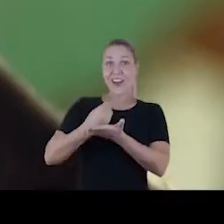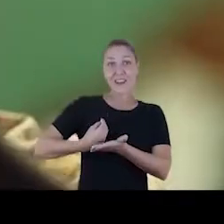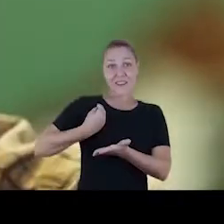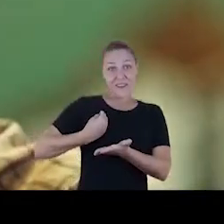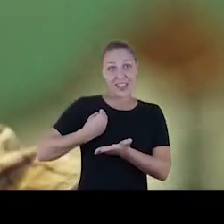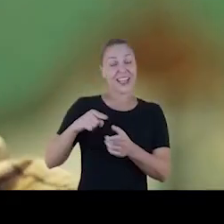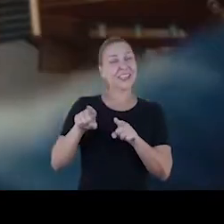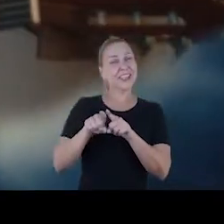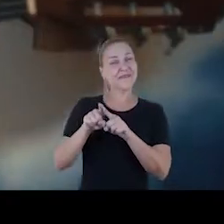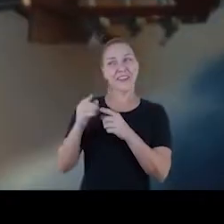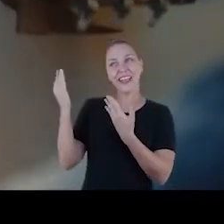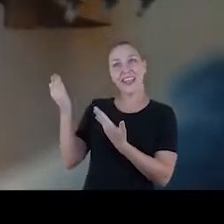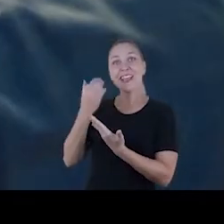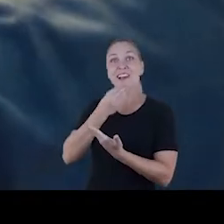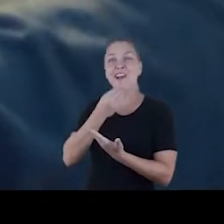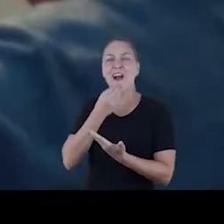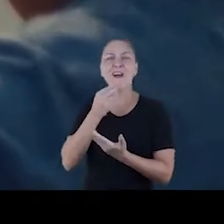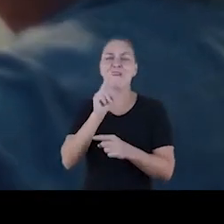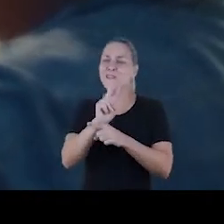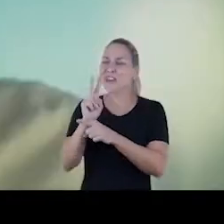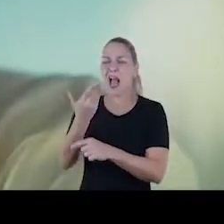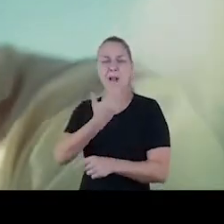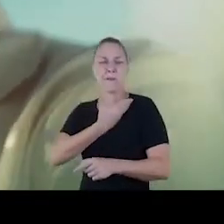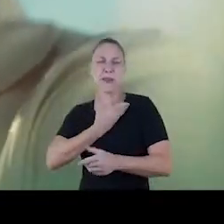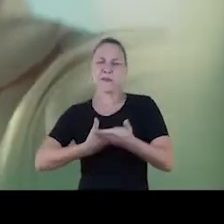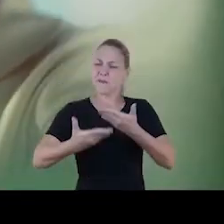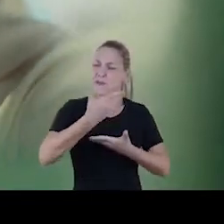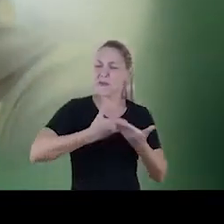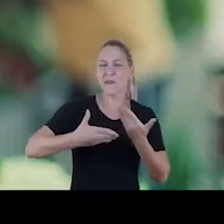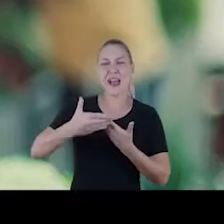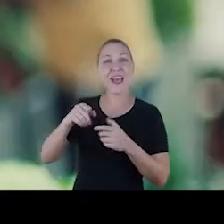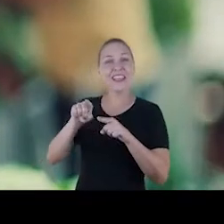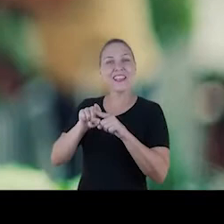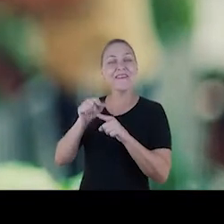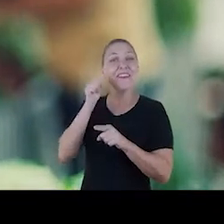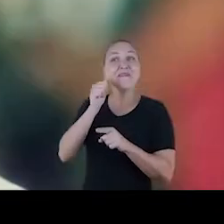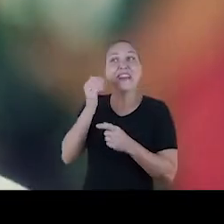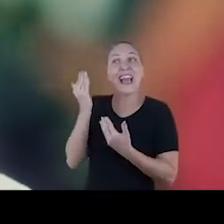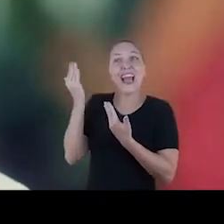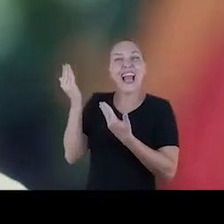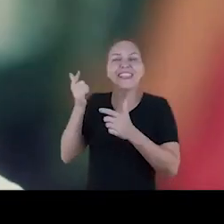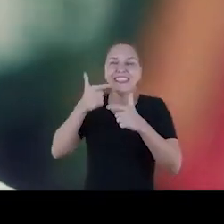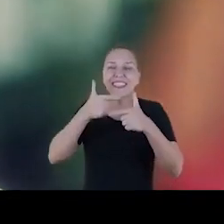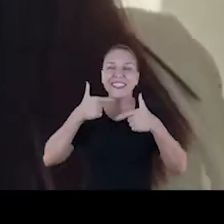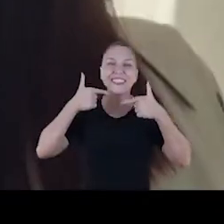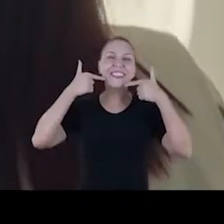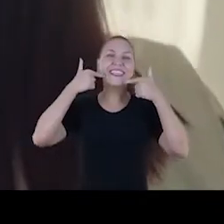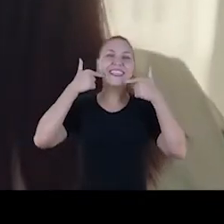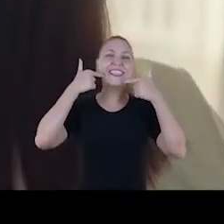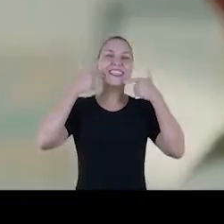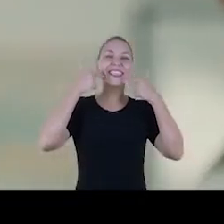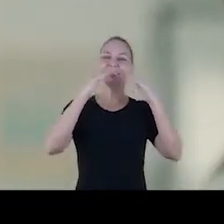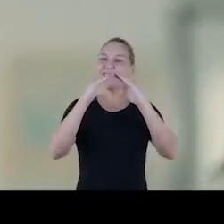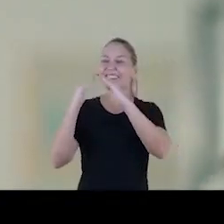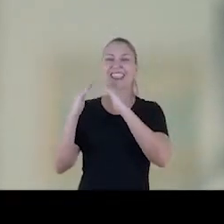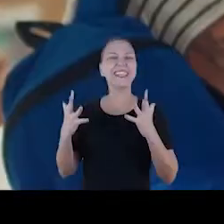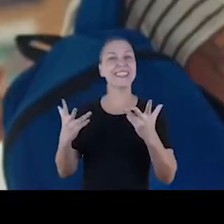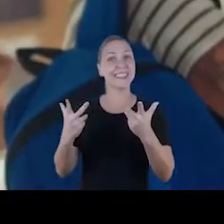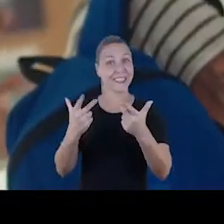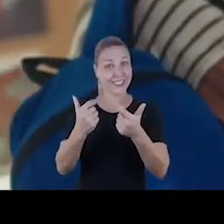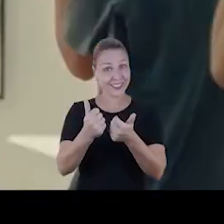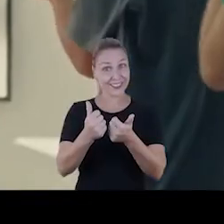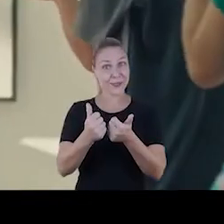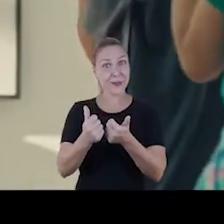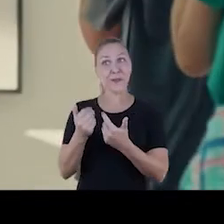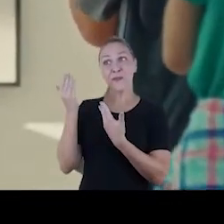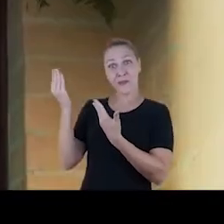Para o seu Isaías, a sua roda de amigos. Para a dona Regina, o sorriso que iluminava a vizinhança. Para a Roseli, o